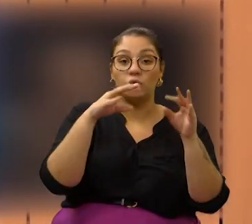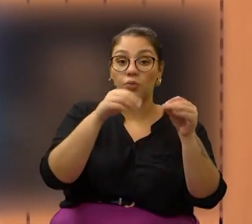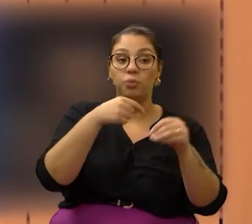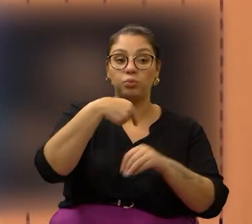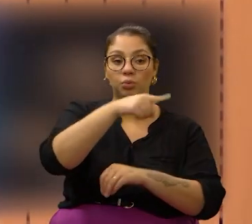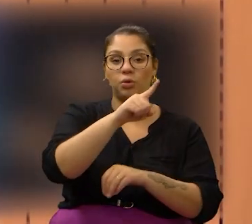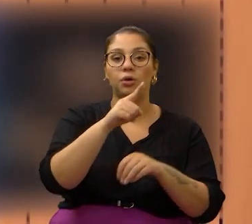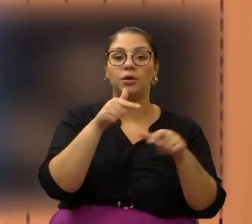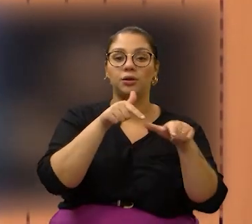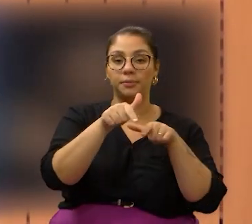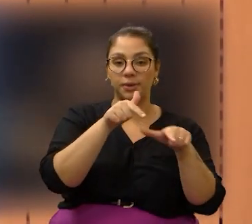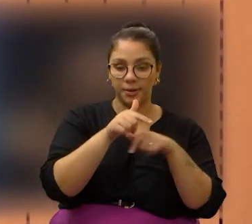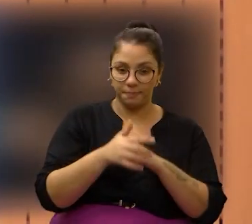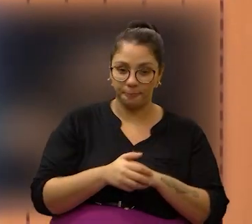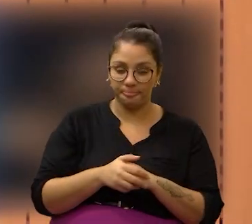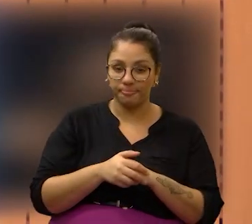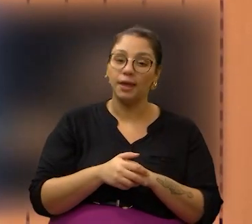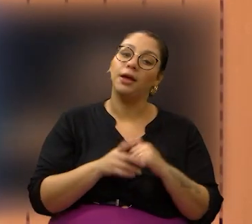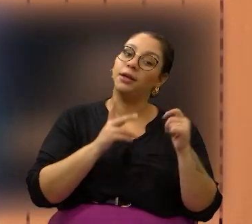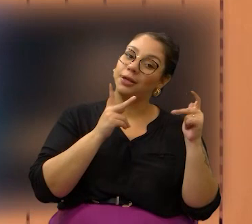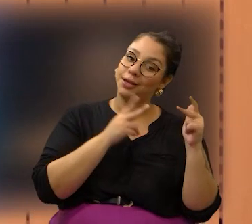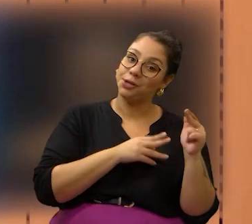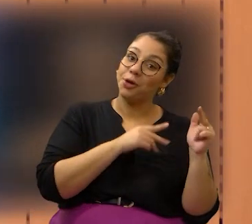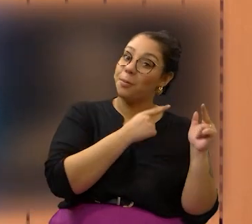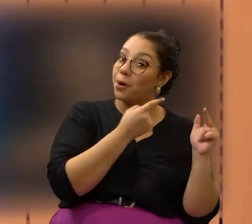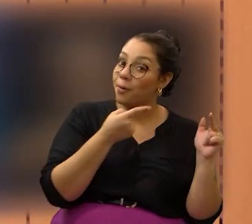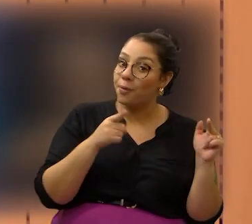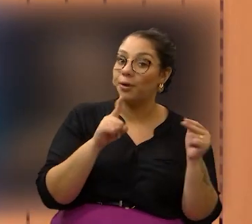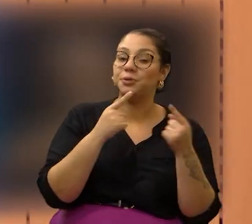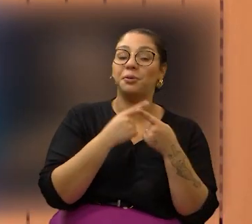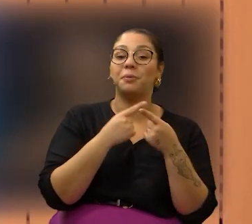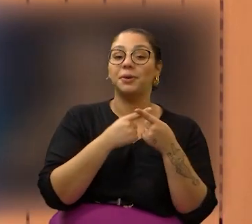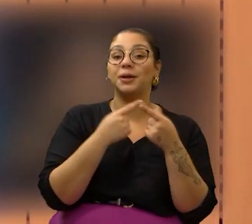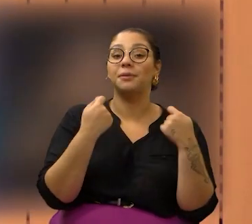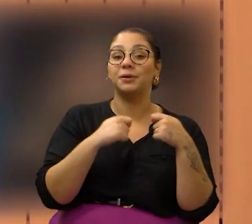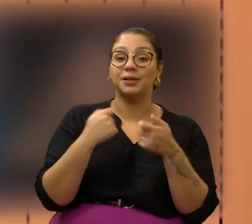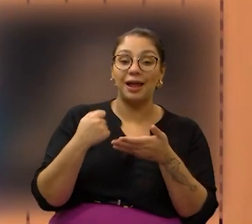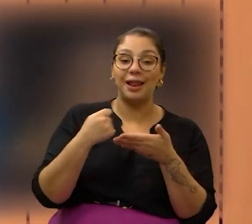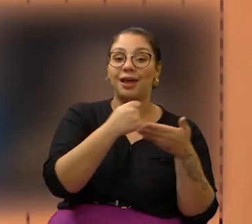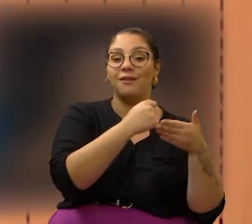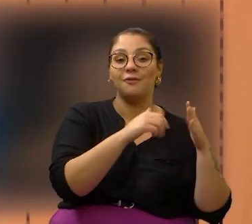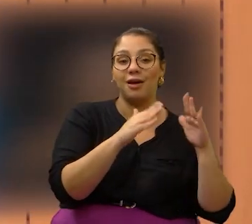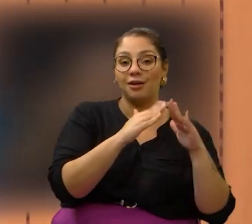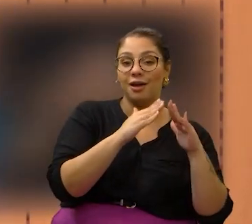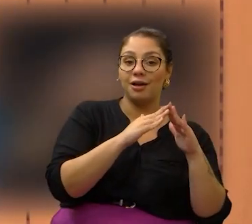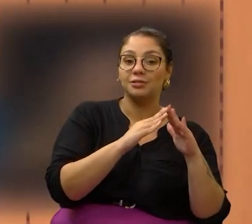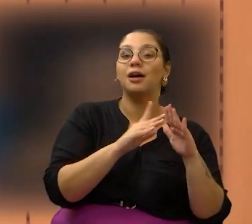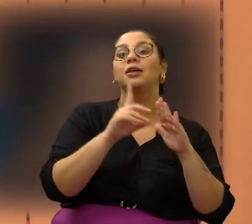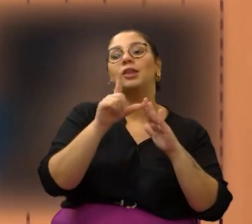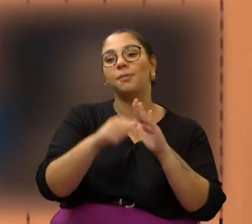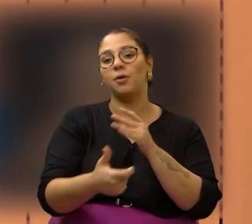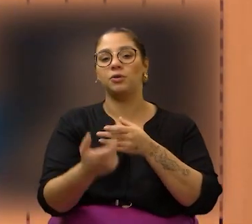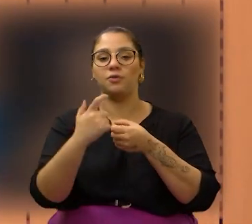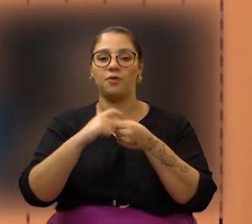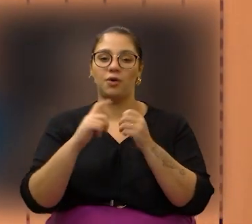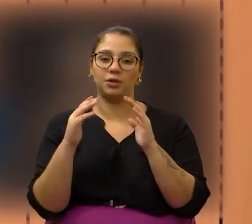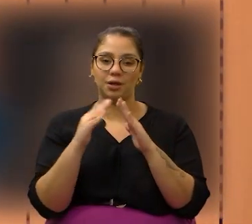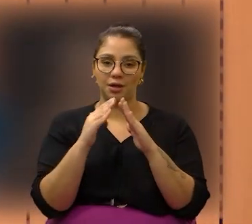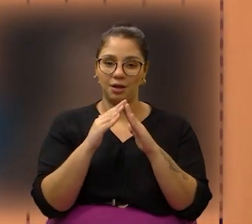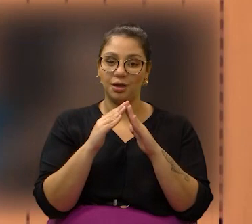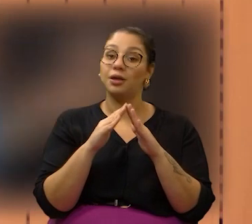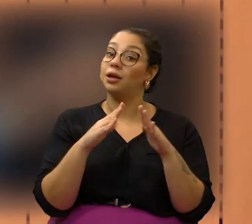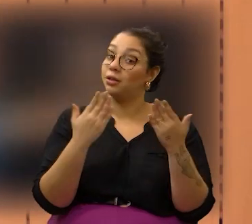todo mundo que vai trabalhar e dormem por último, porque precisa levar todo mundo em casa e depois ir para a casa de vocês.